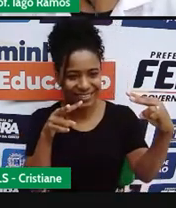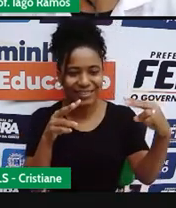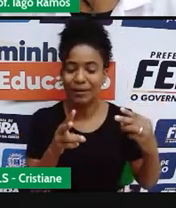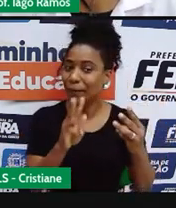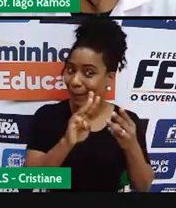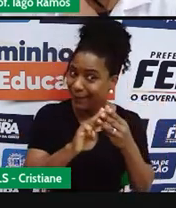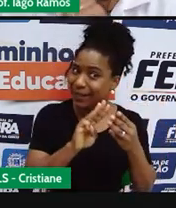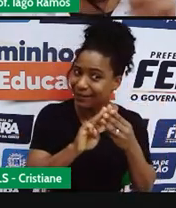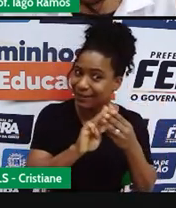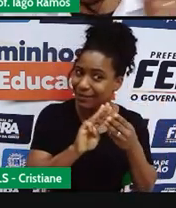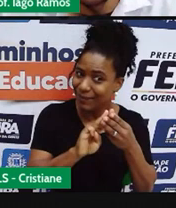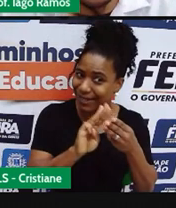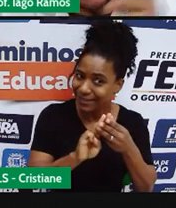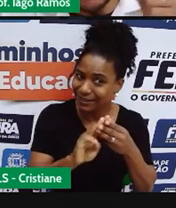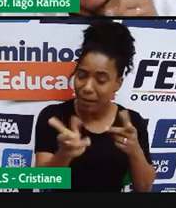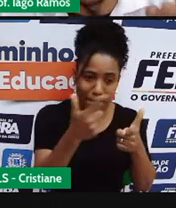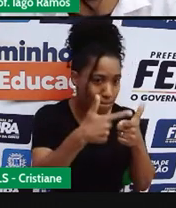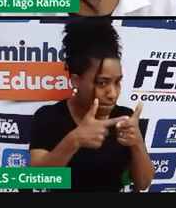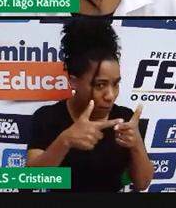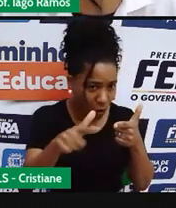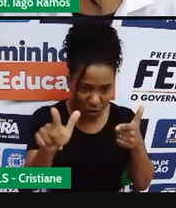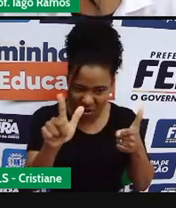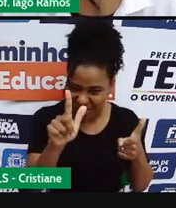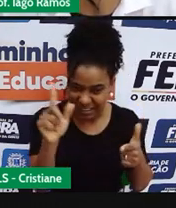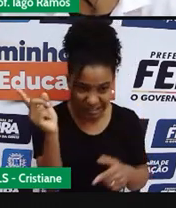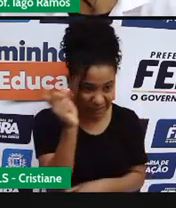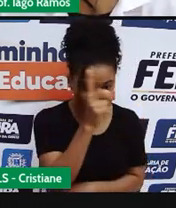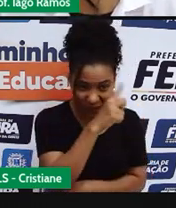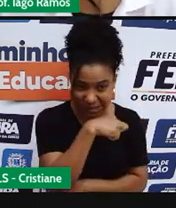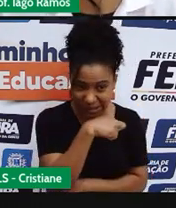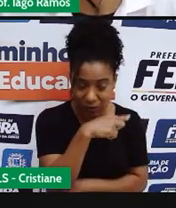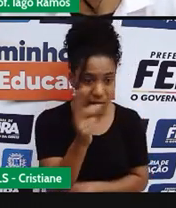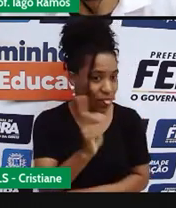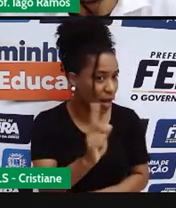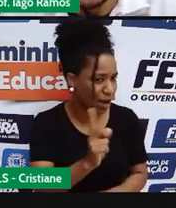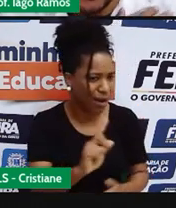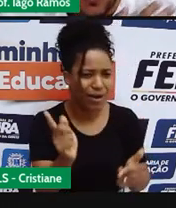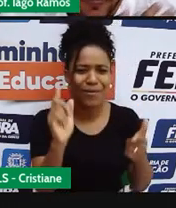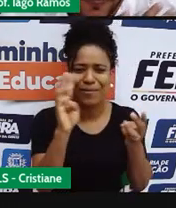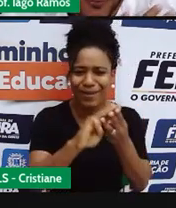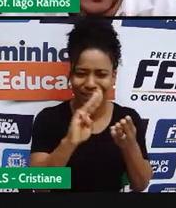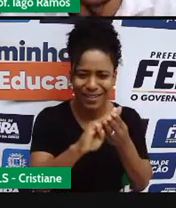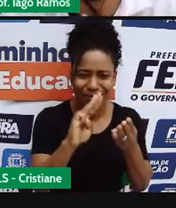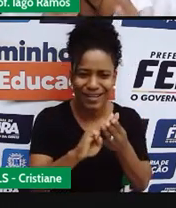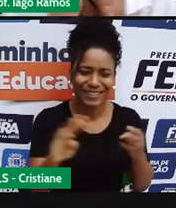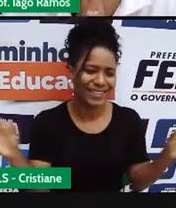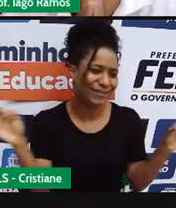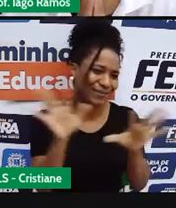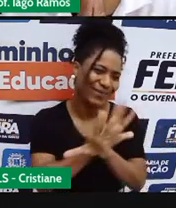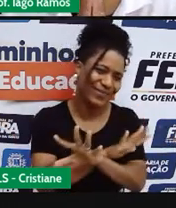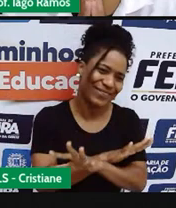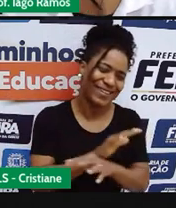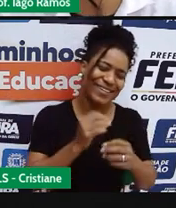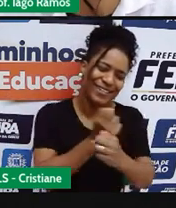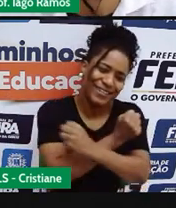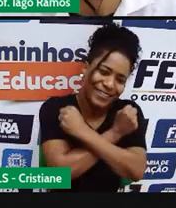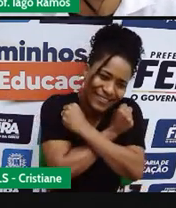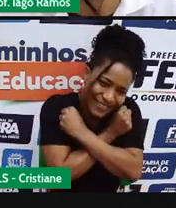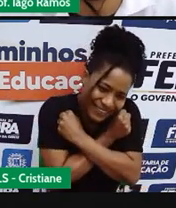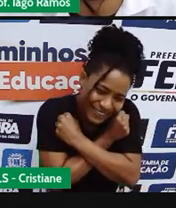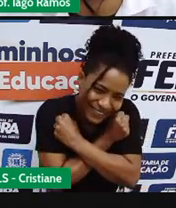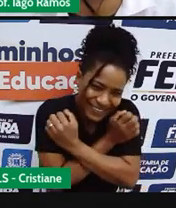matemática não é problema, matemática é solução, um forte abraço, até a próxima,